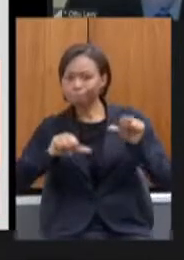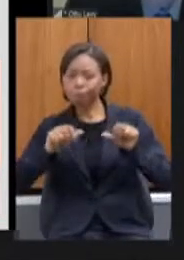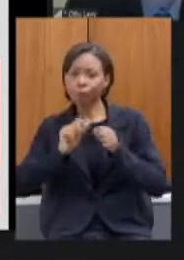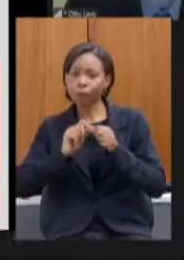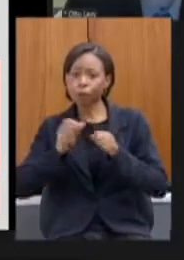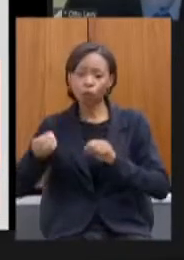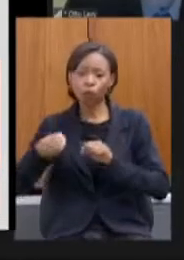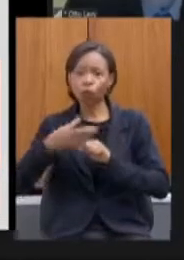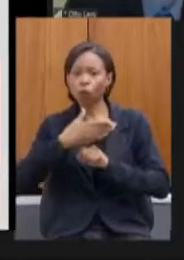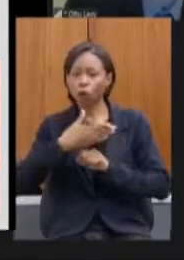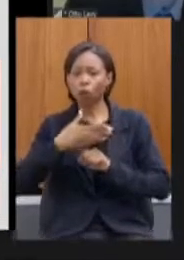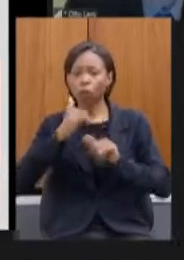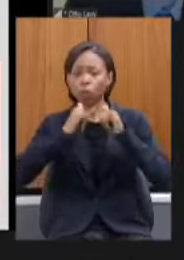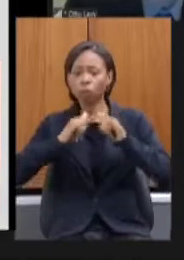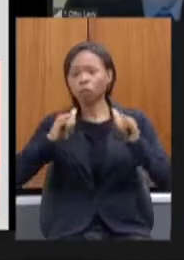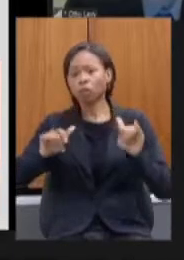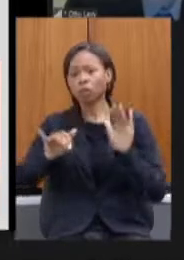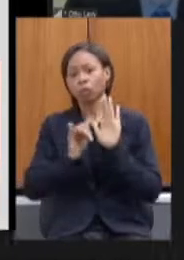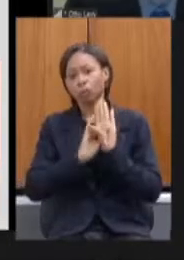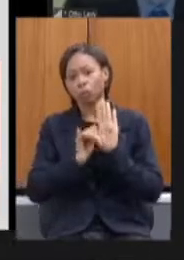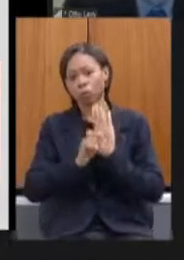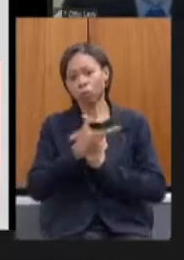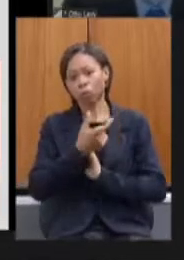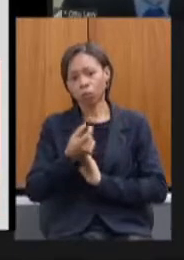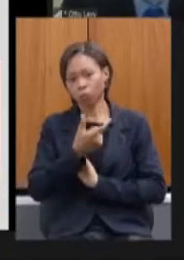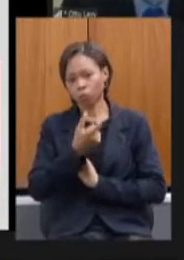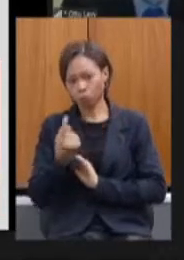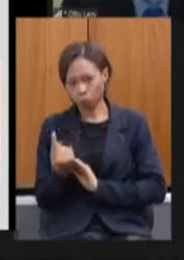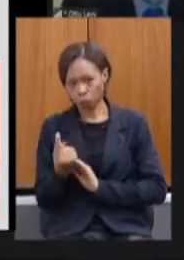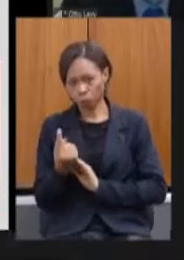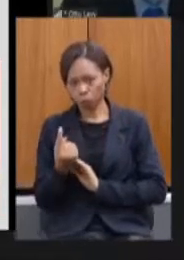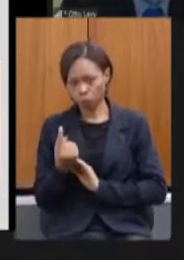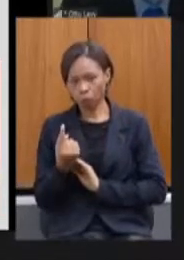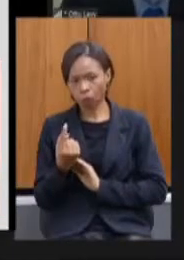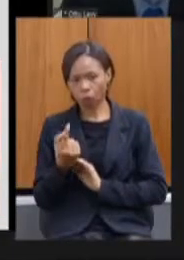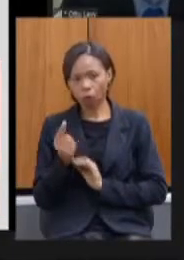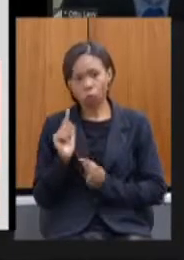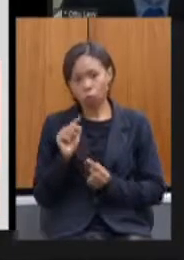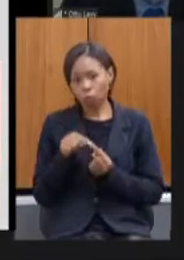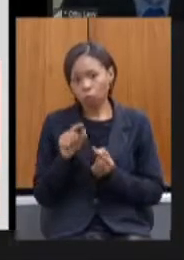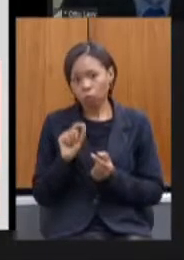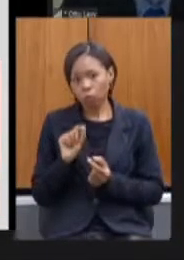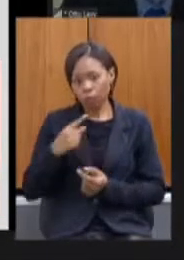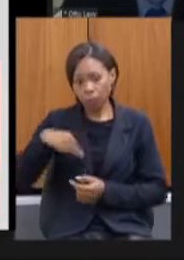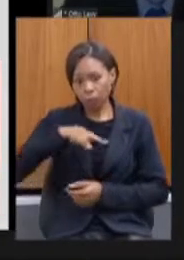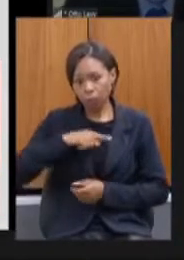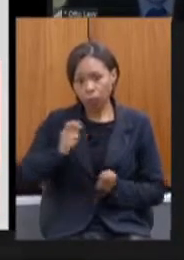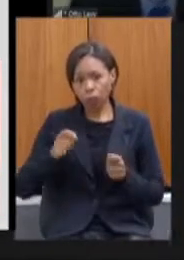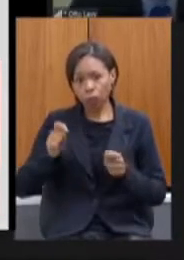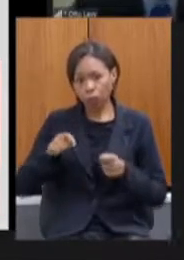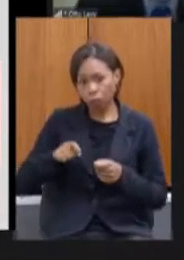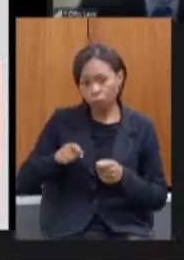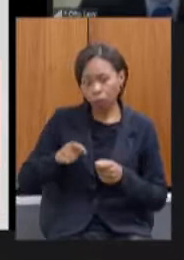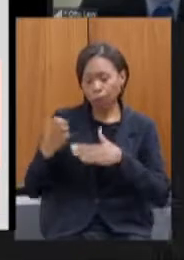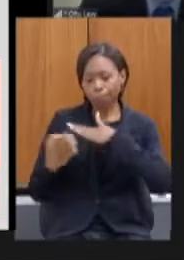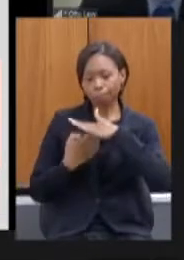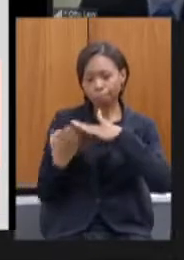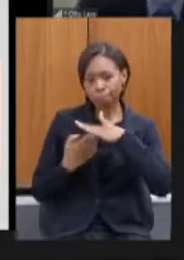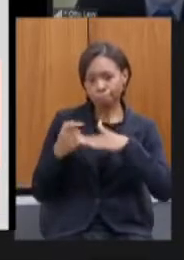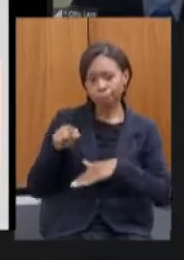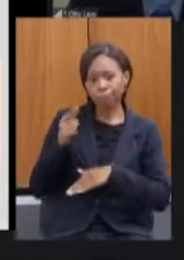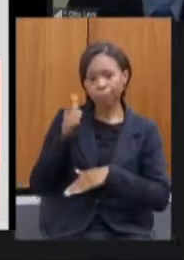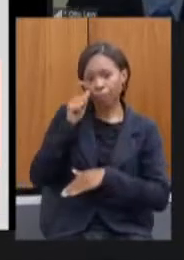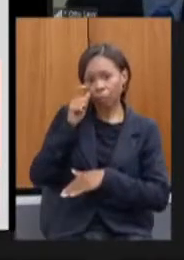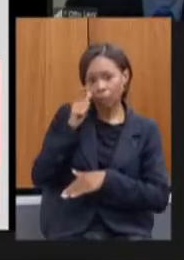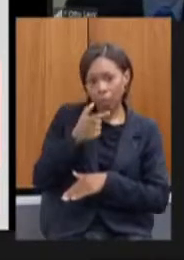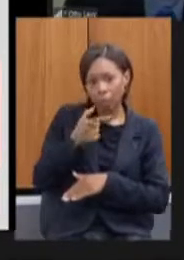no edital em 2021 de tal forma que a gente possa ter empresas interessadas nessa importante